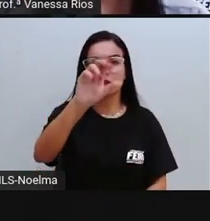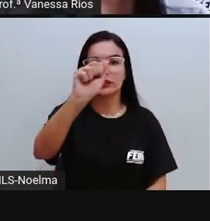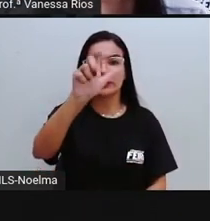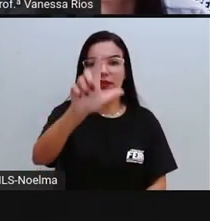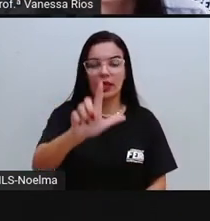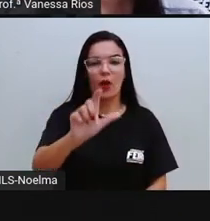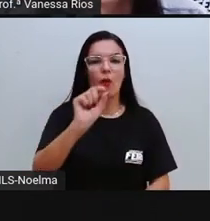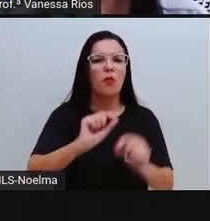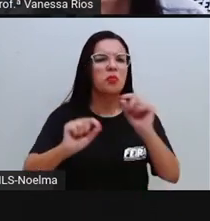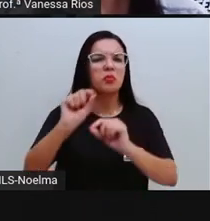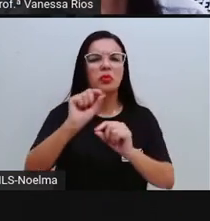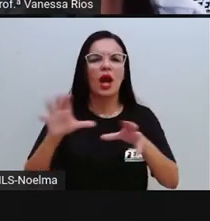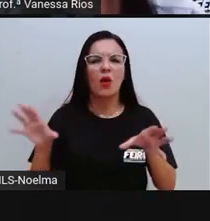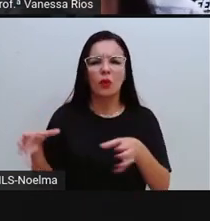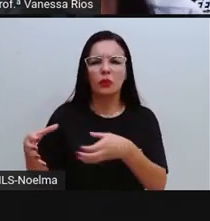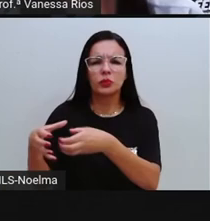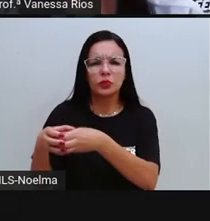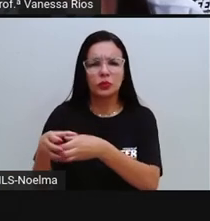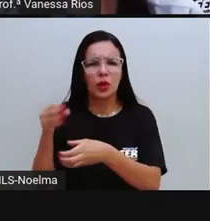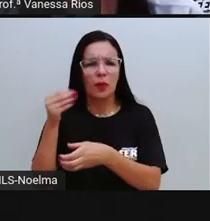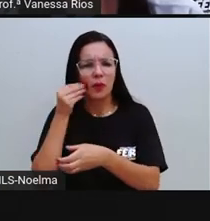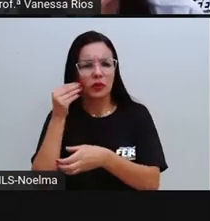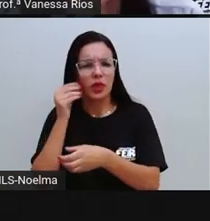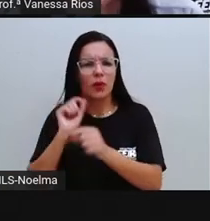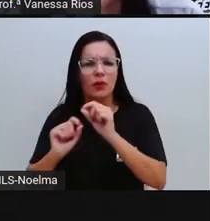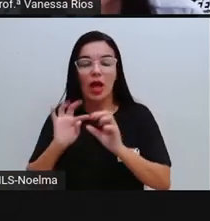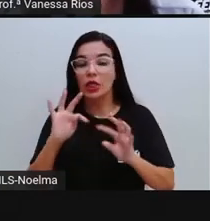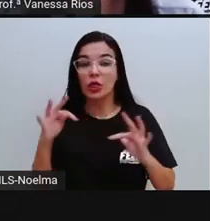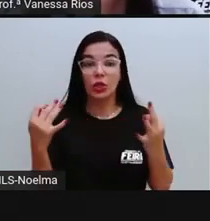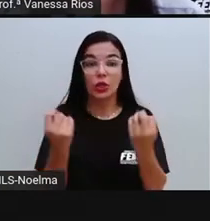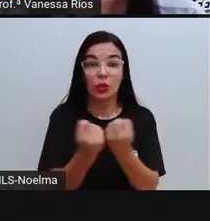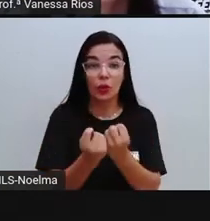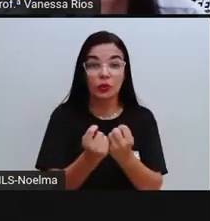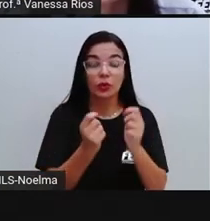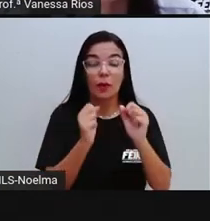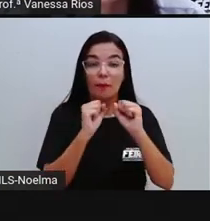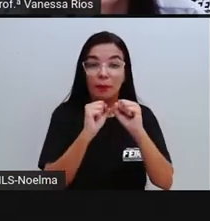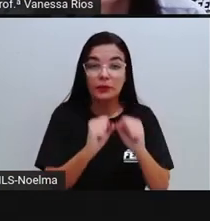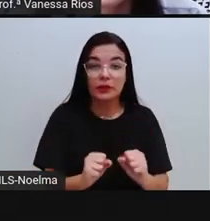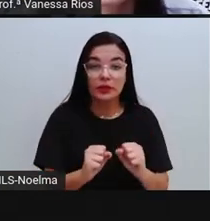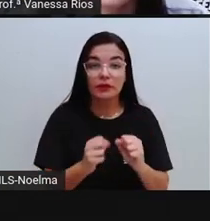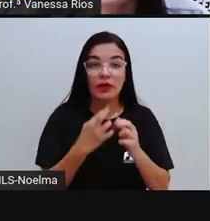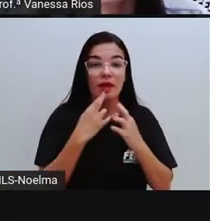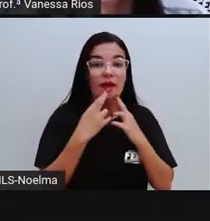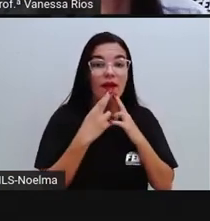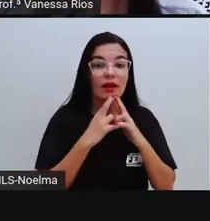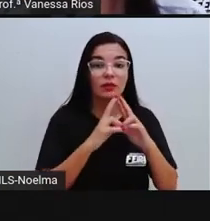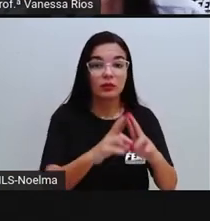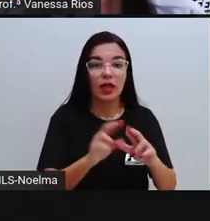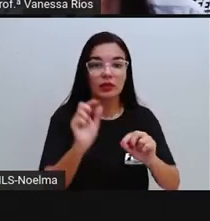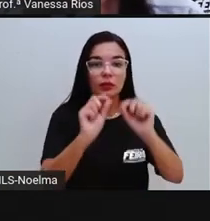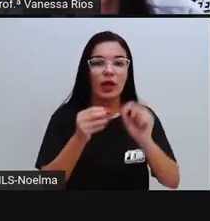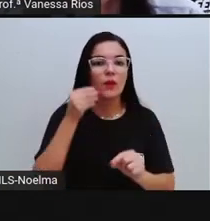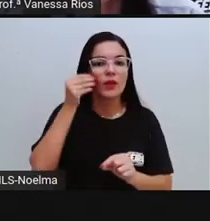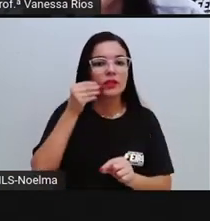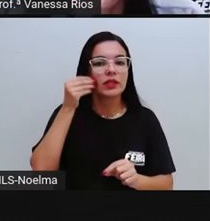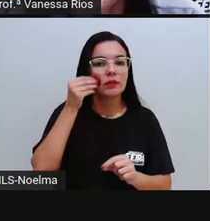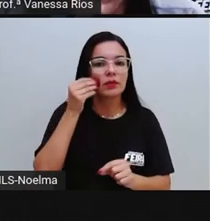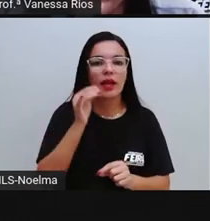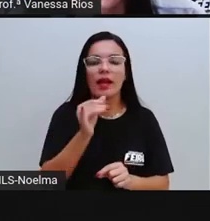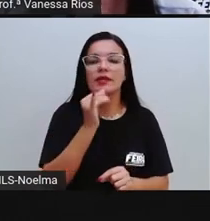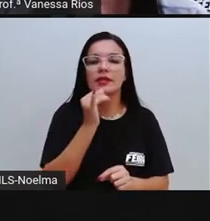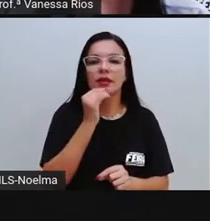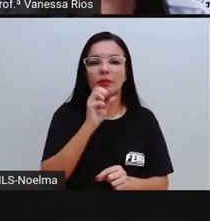estabelecido por todos os possíveis resultados de um experimento. Por exemplo, no lançamento de uma